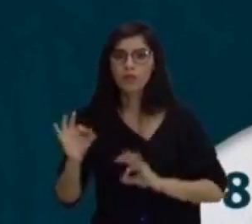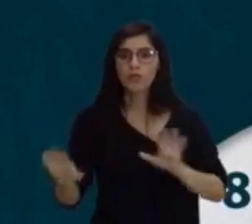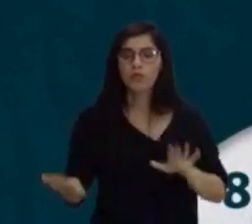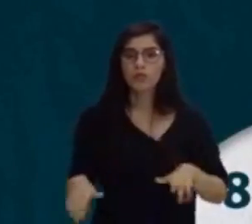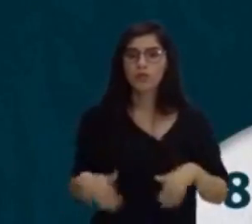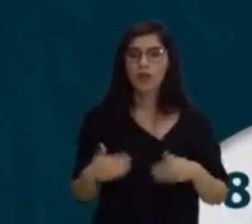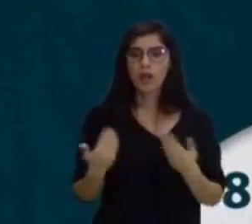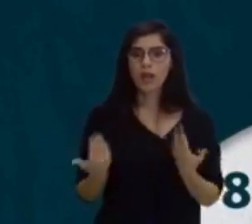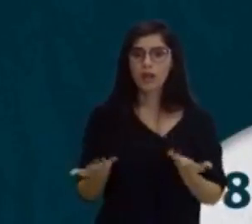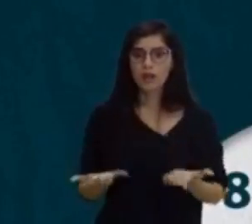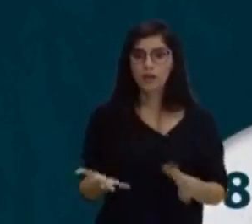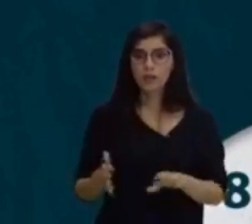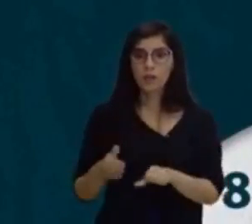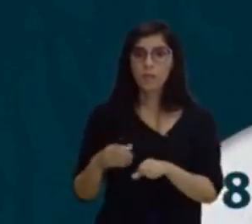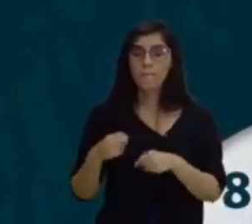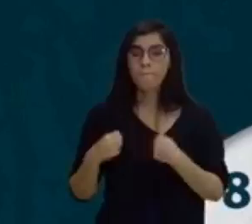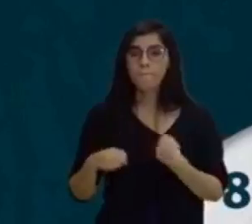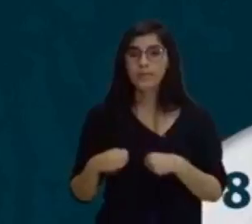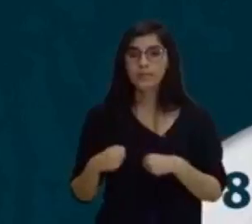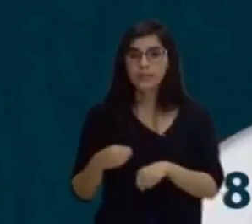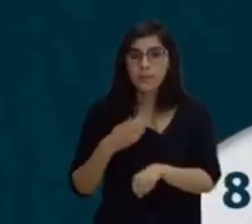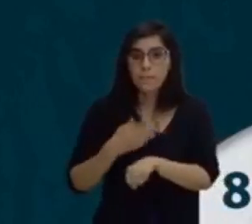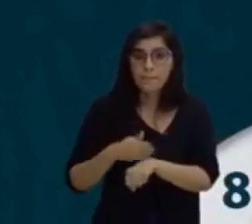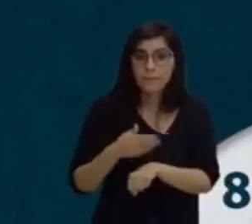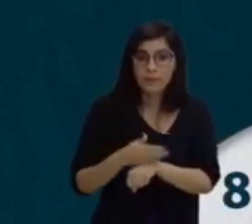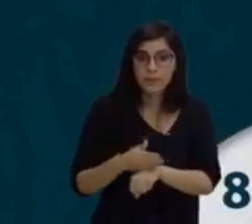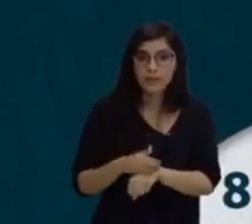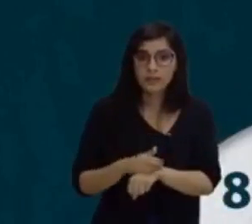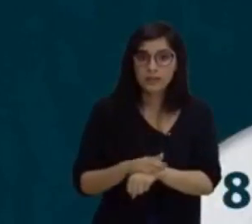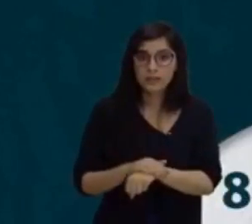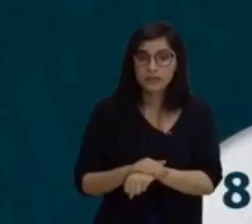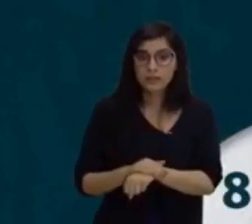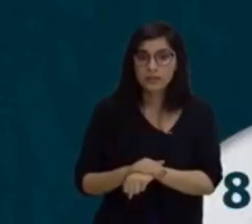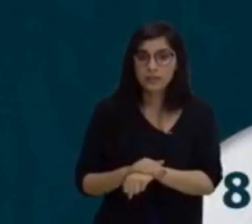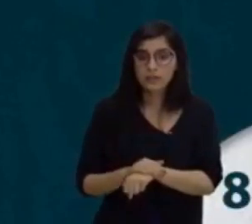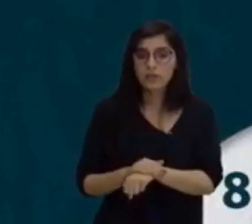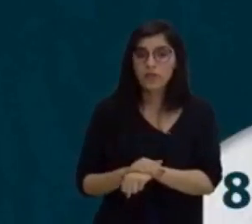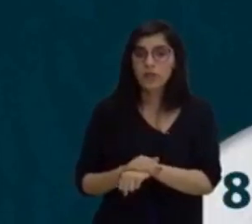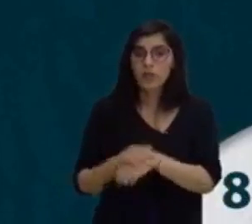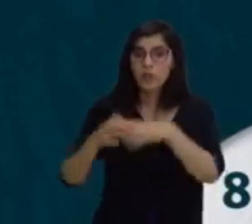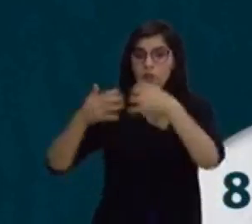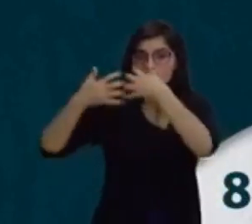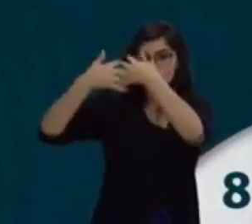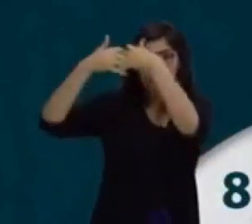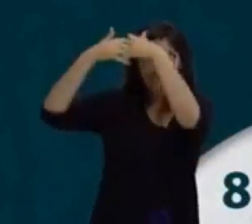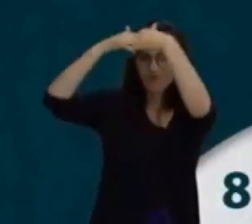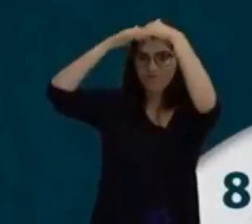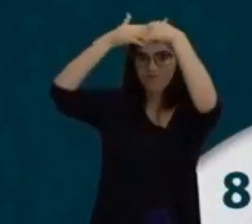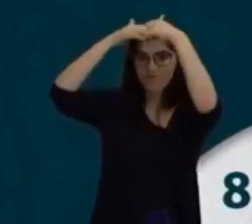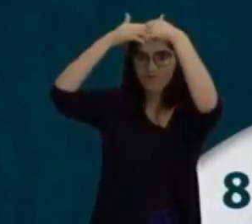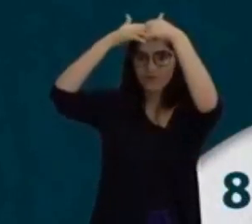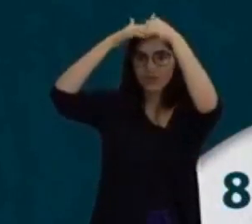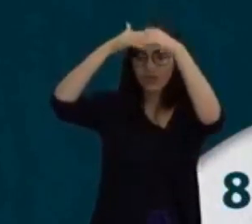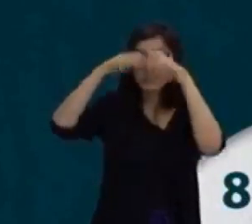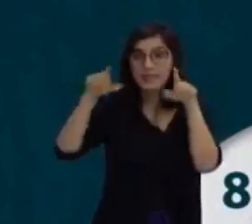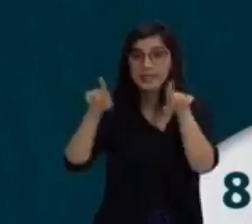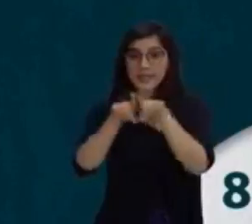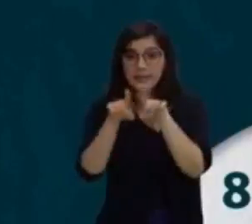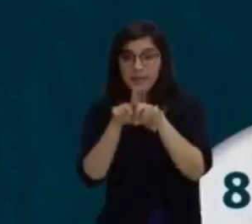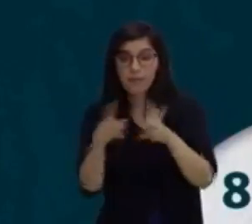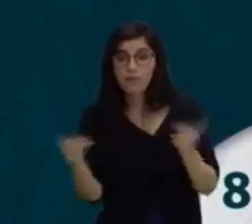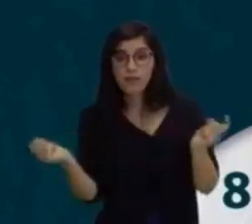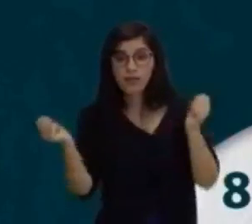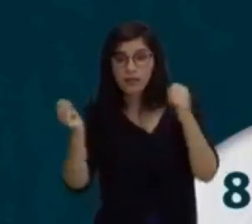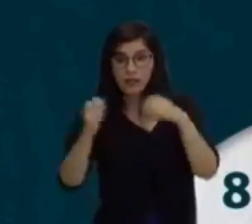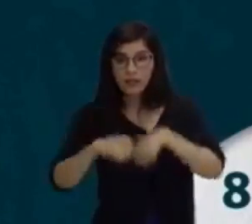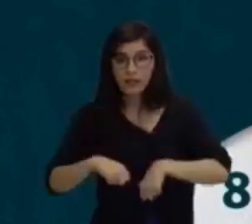exige grande participação do sistema nervoso central e também capacidade